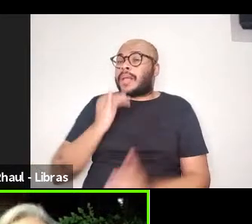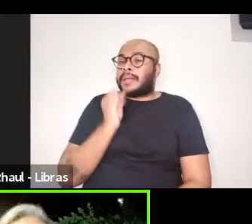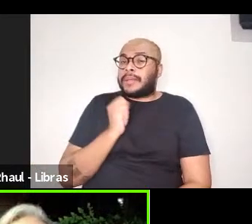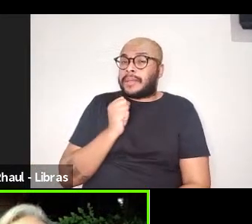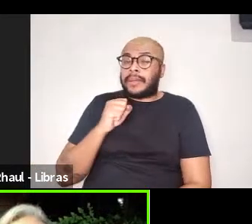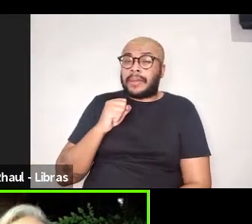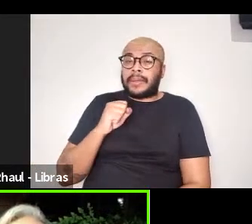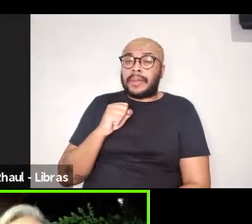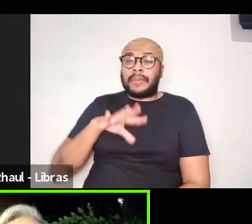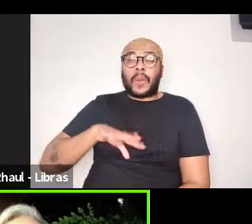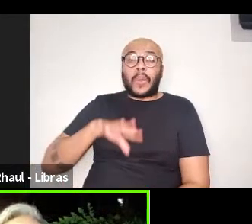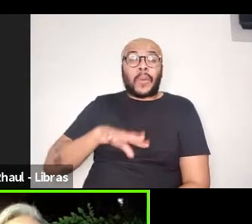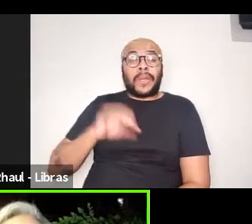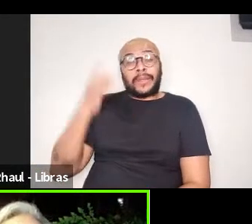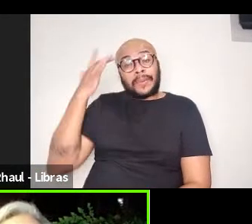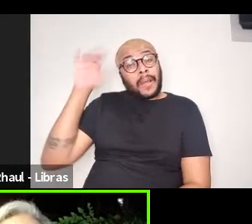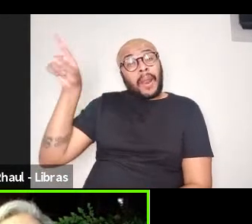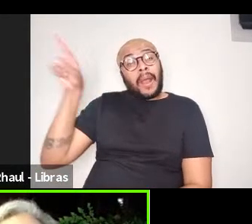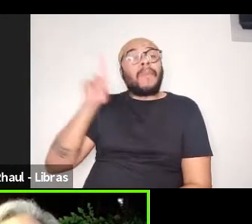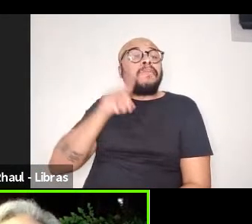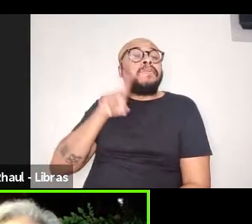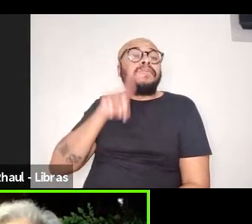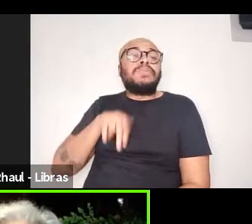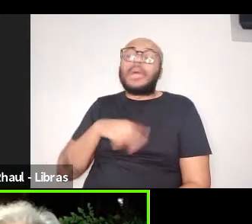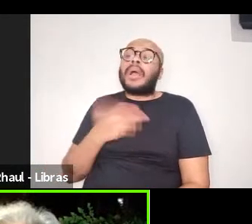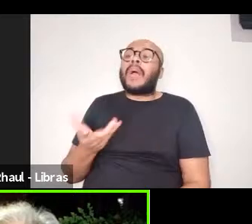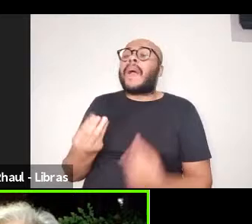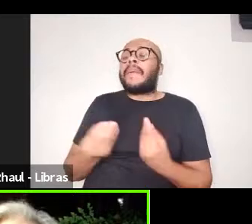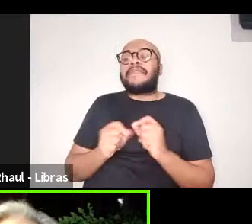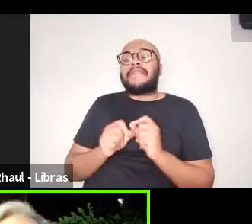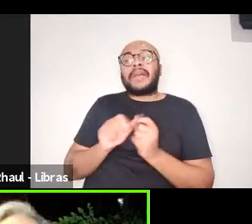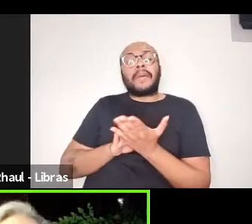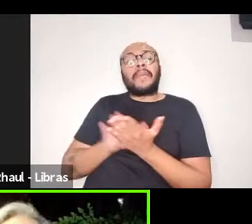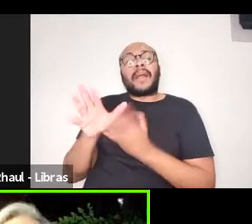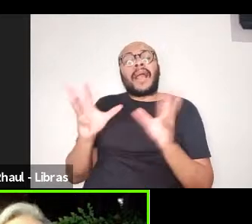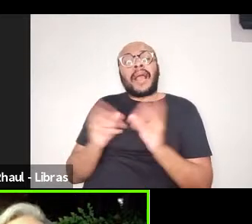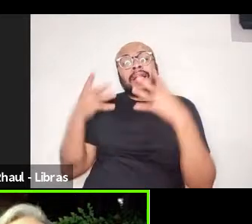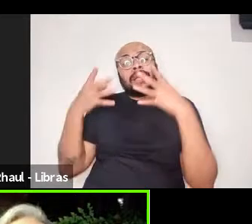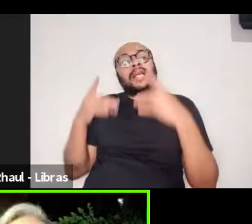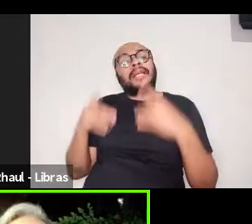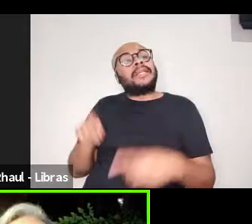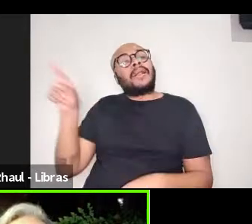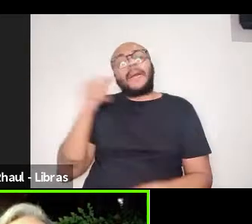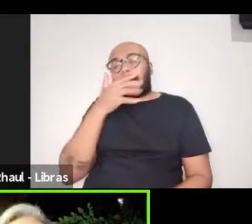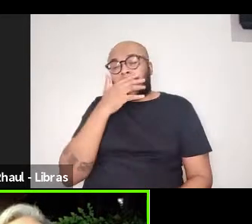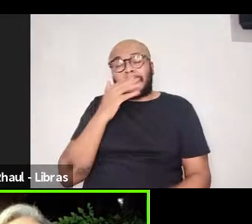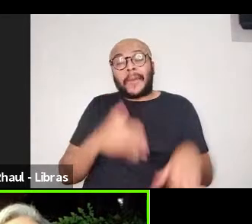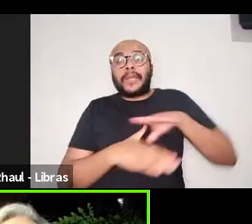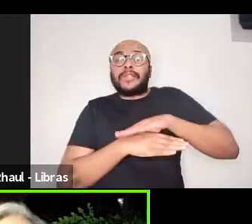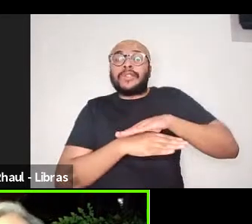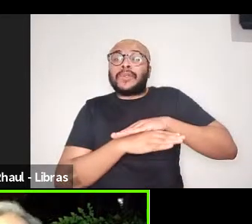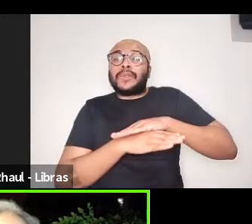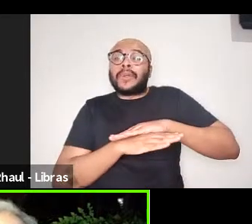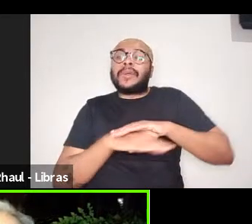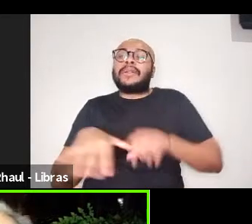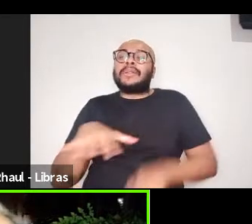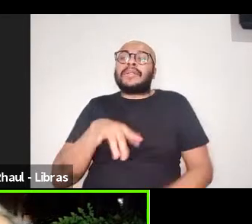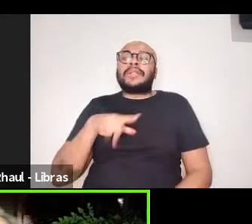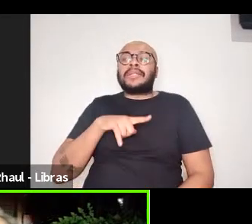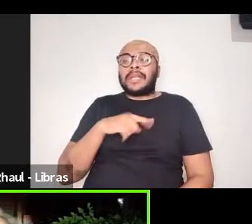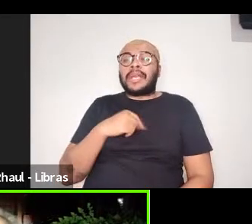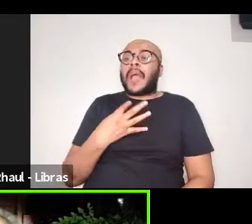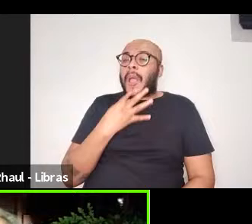português e, eventualmente, por exemplo, editoras e editores que tomem